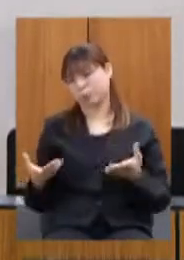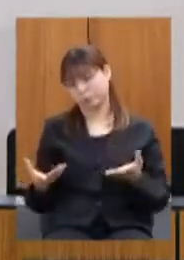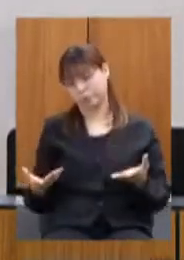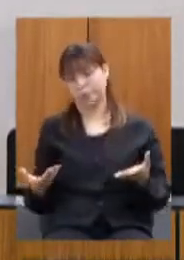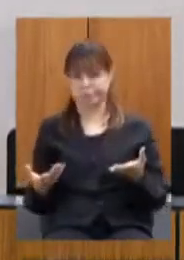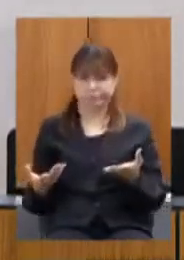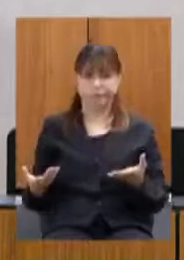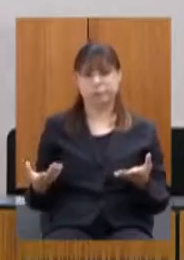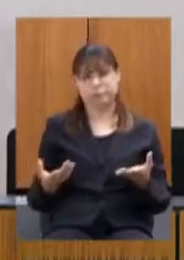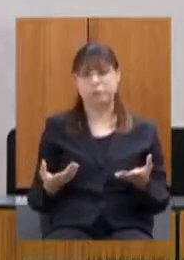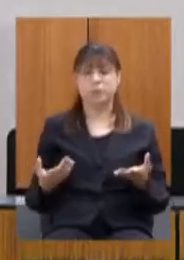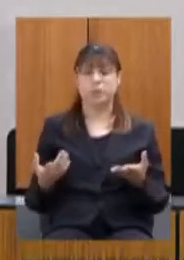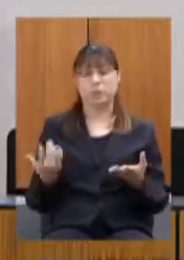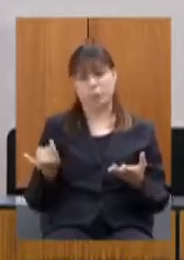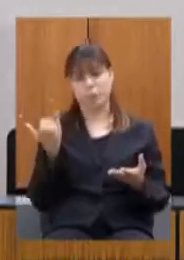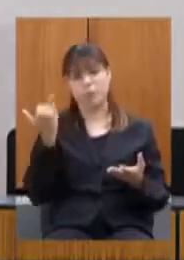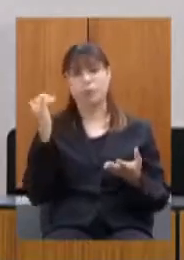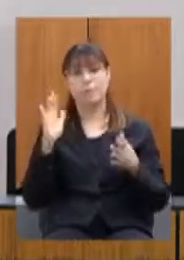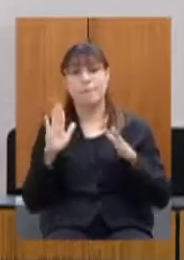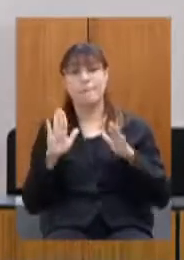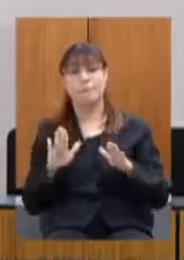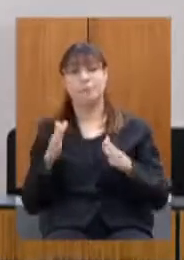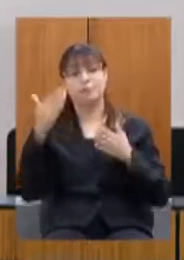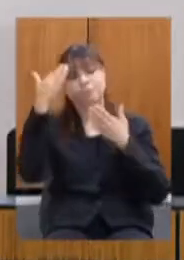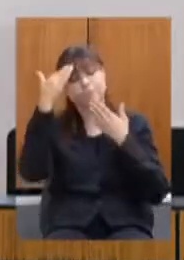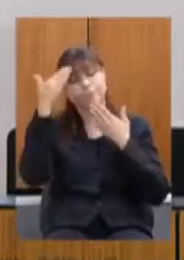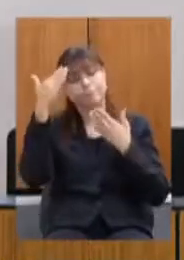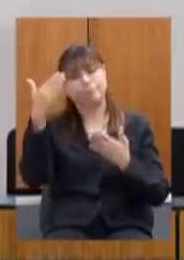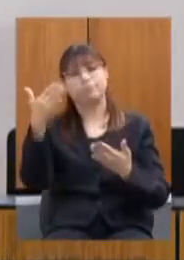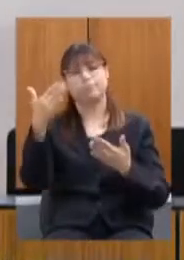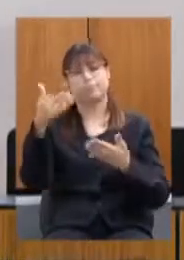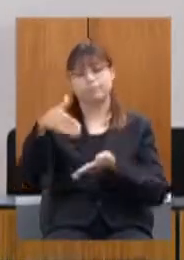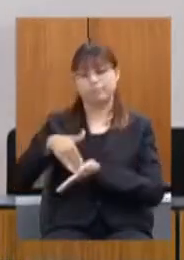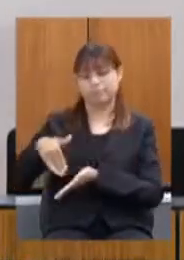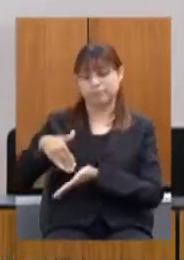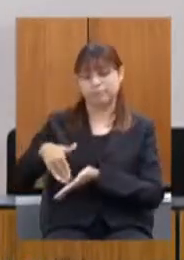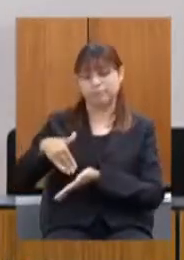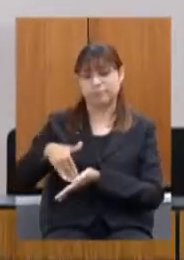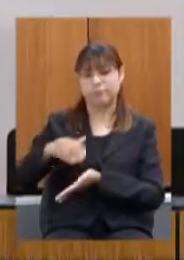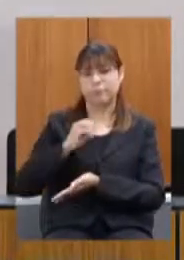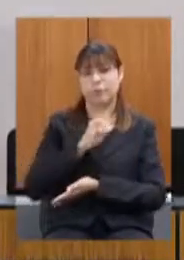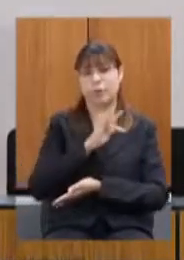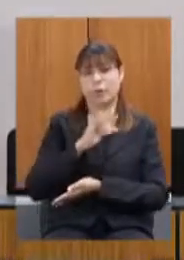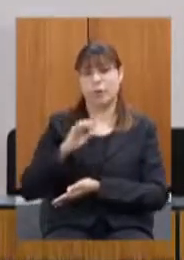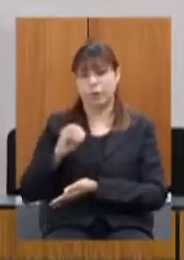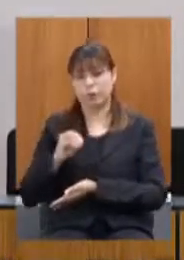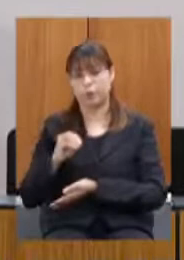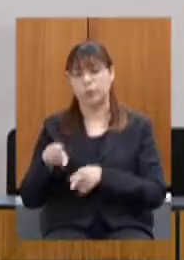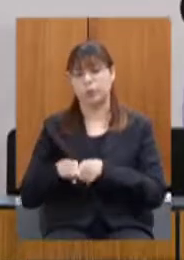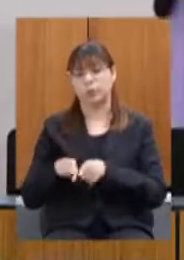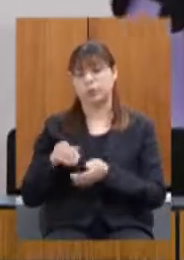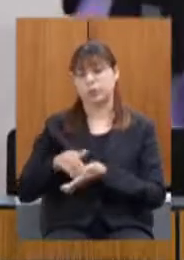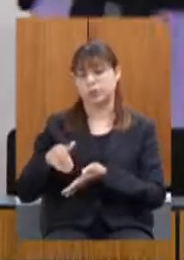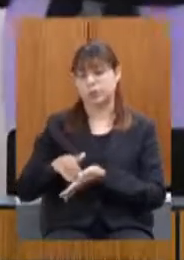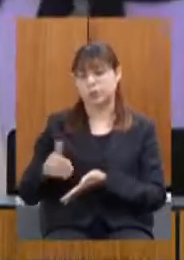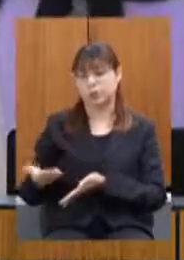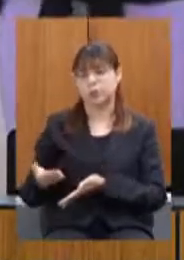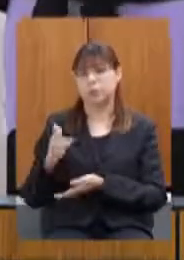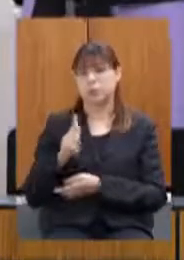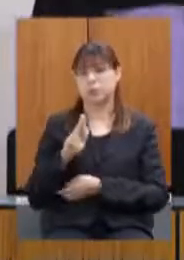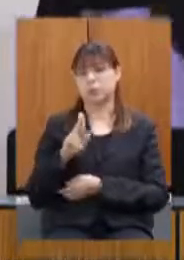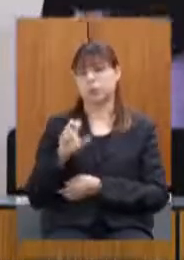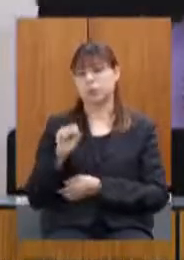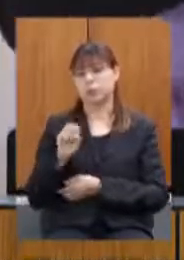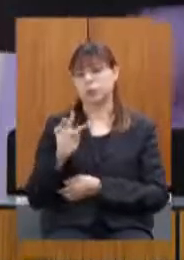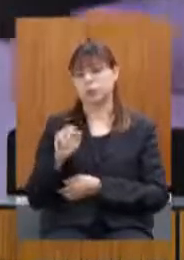é importante mas eu quero aqui agradecer ao secretário Otto Levy ao secretário Gustavo